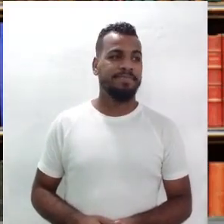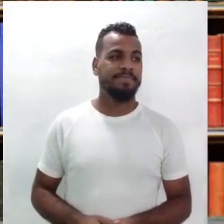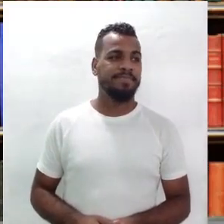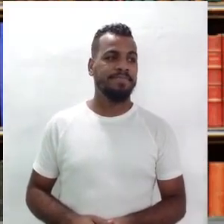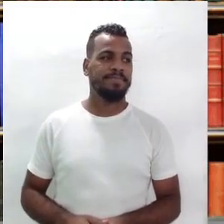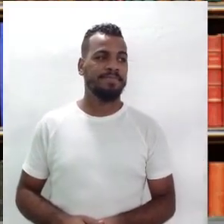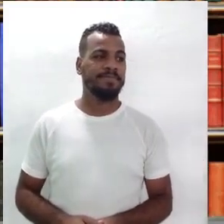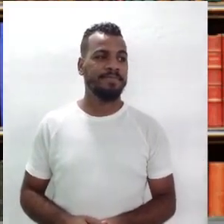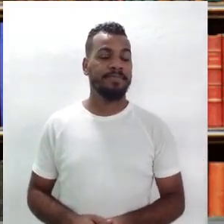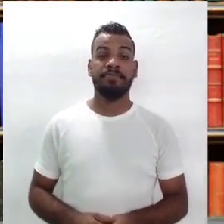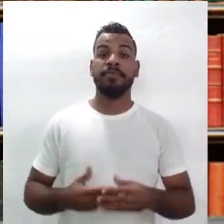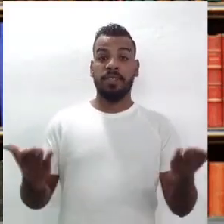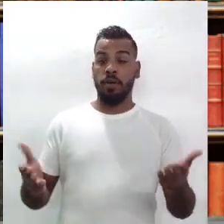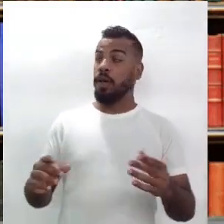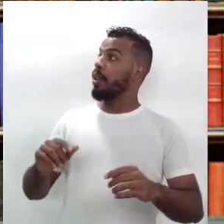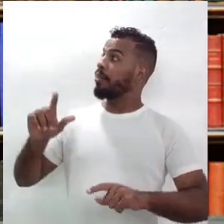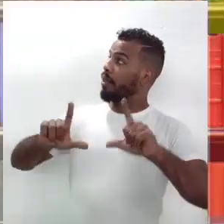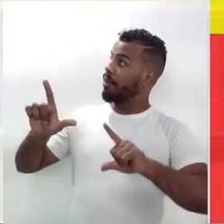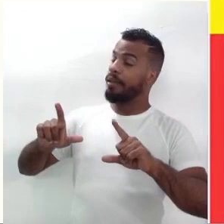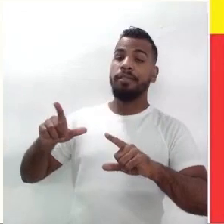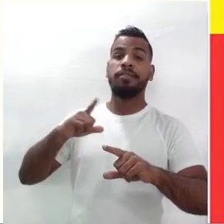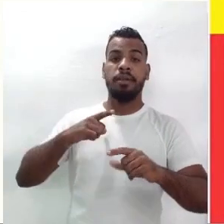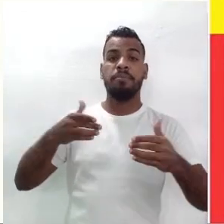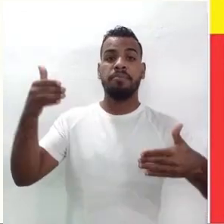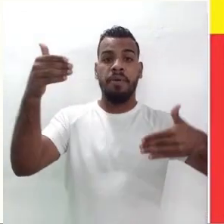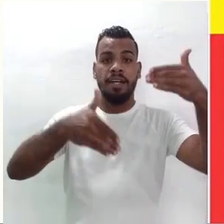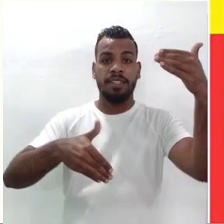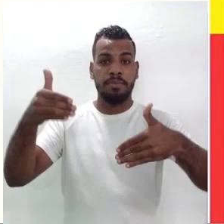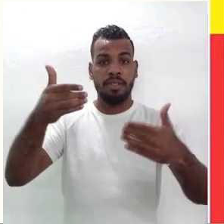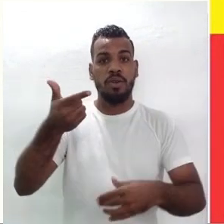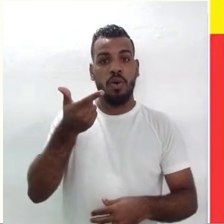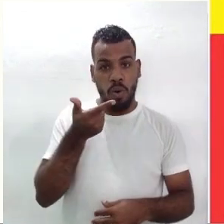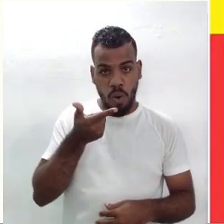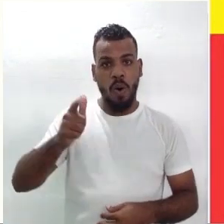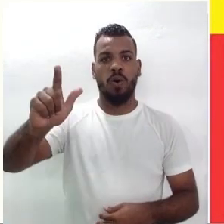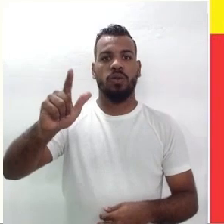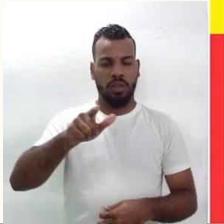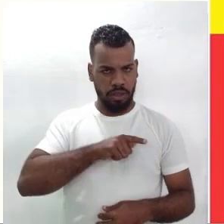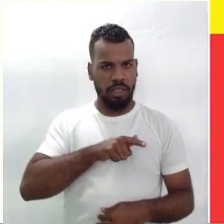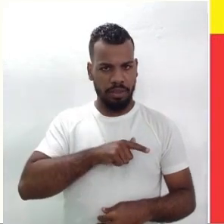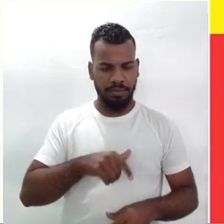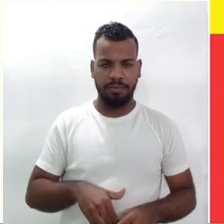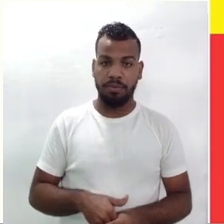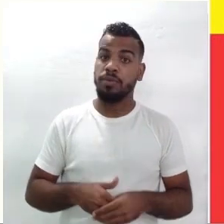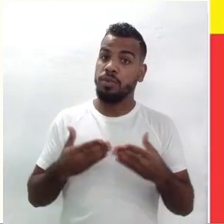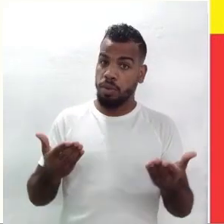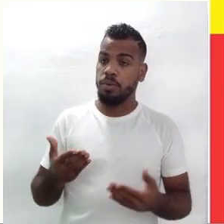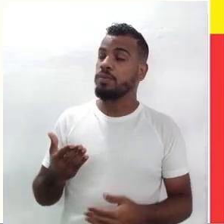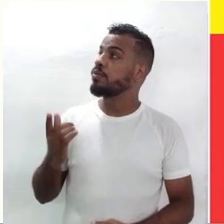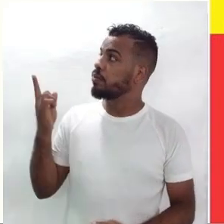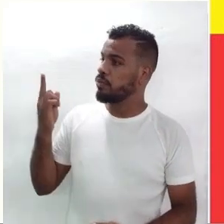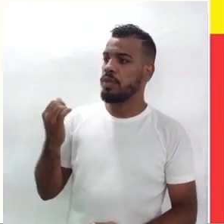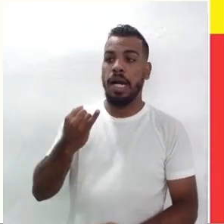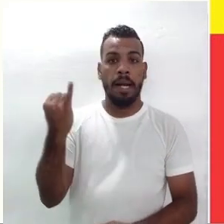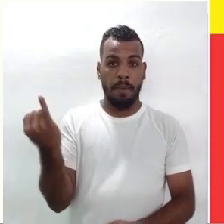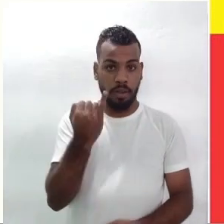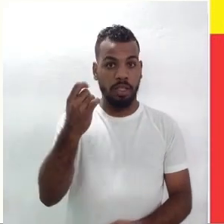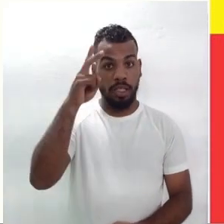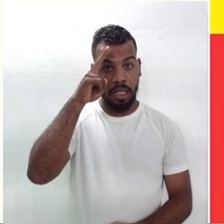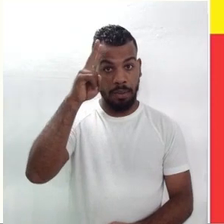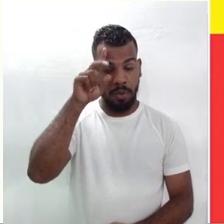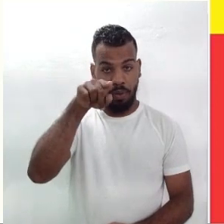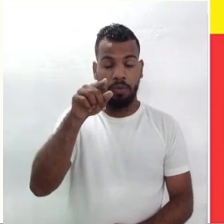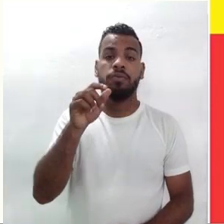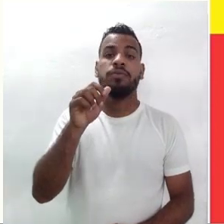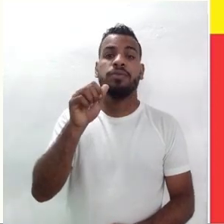tela nós temos aqui outros participantes do movimento. Exatamente. É importante ressaltar e lembrar que Ariano